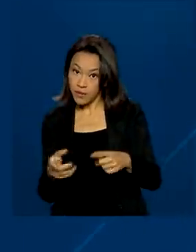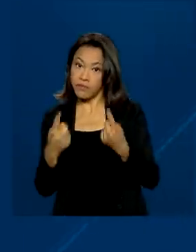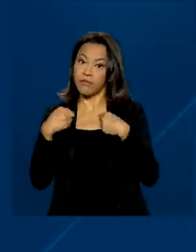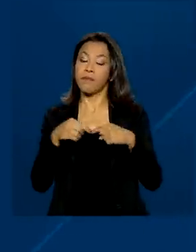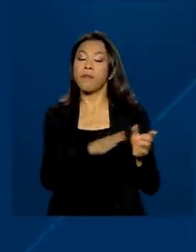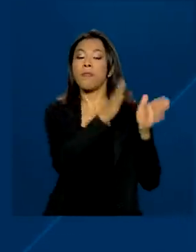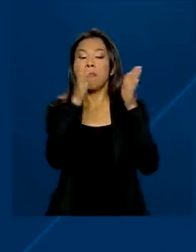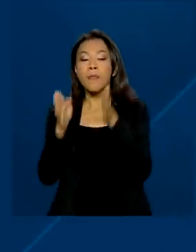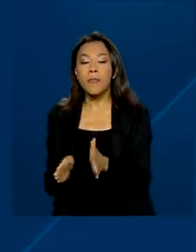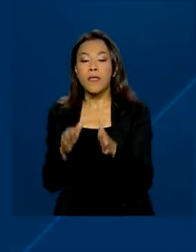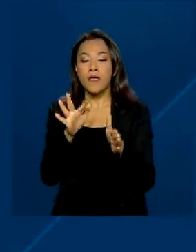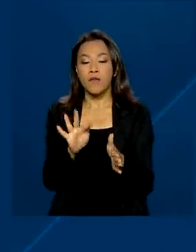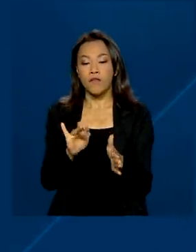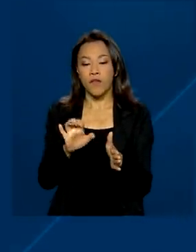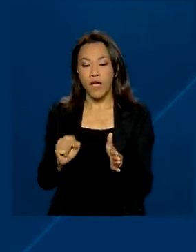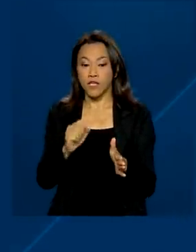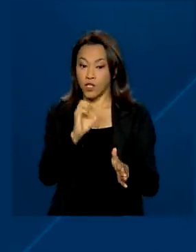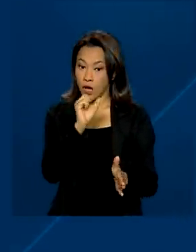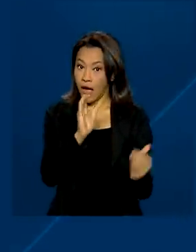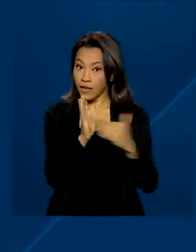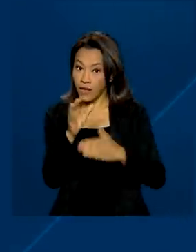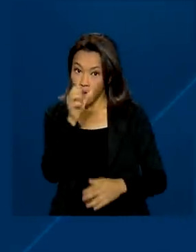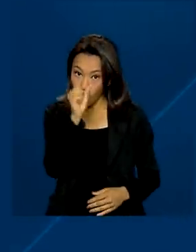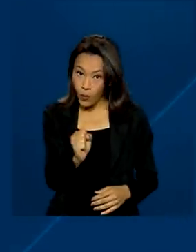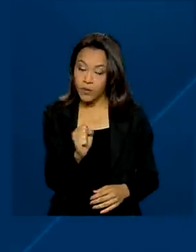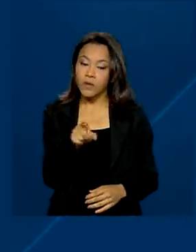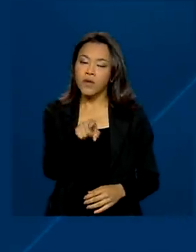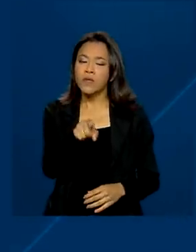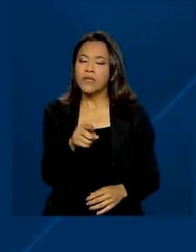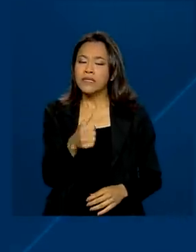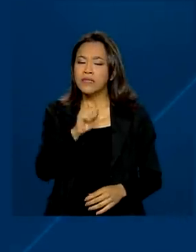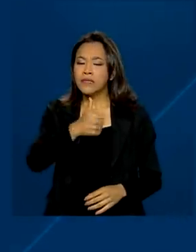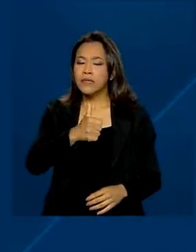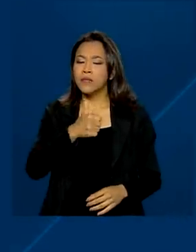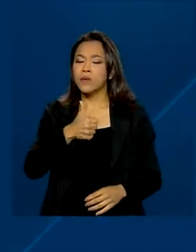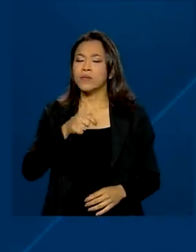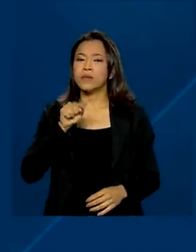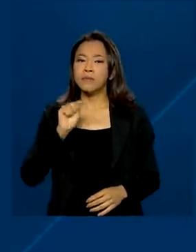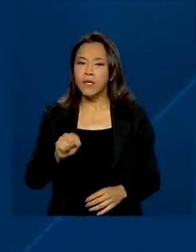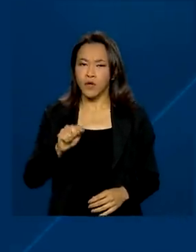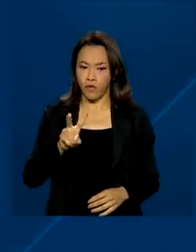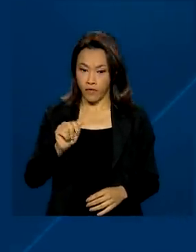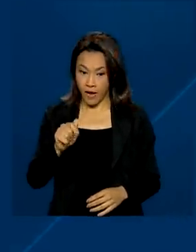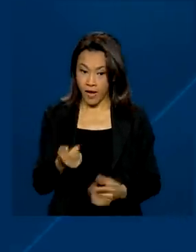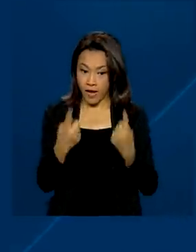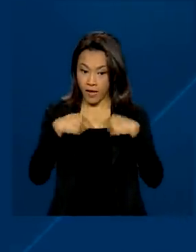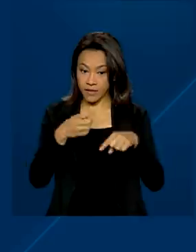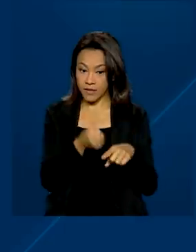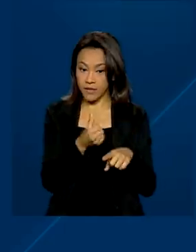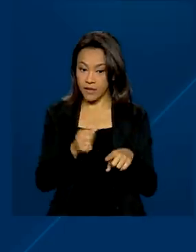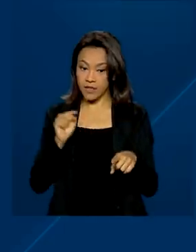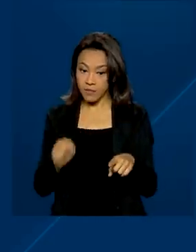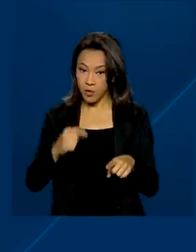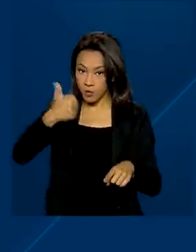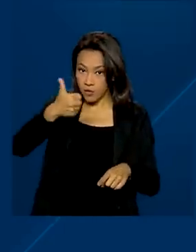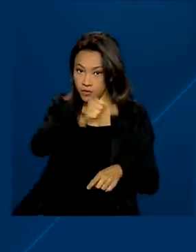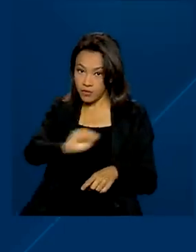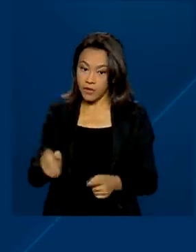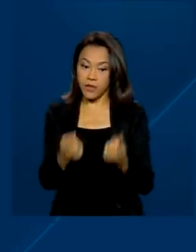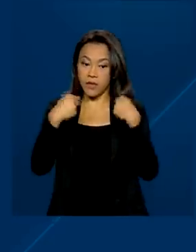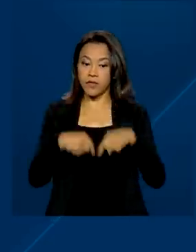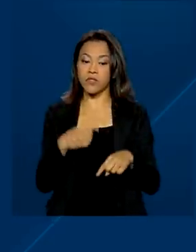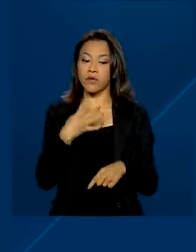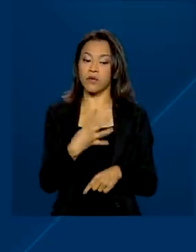Fies vão de 8 a 11 de março. São quase 111 mil vagas, sendo 66 mil no primeiro semestre e